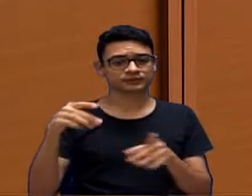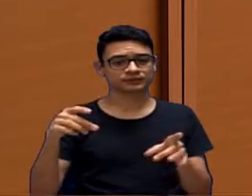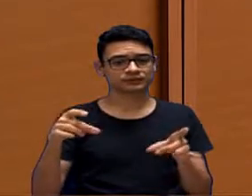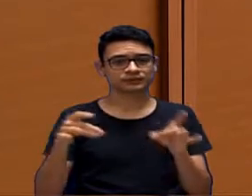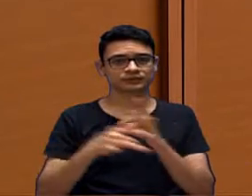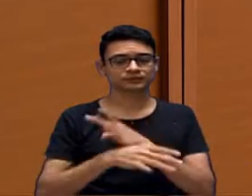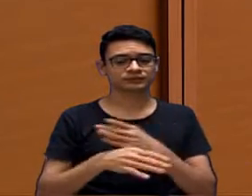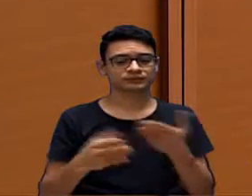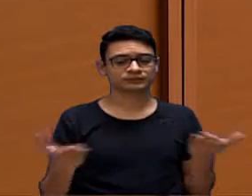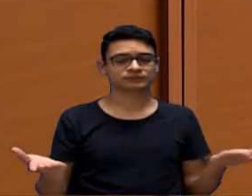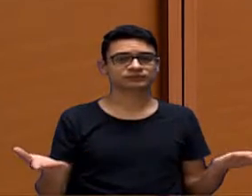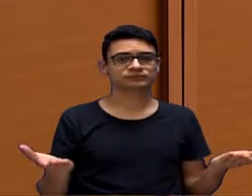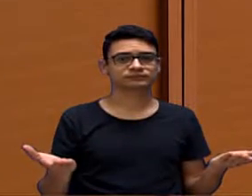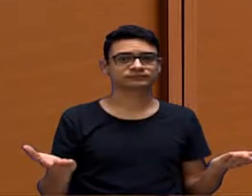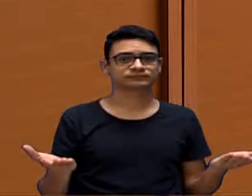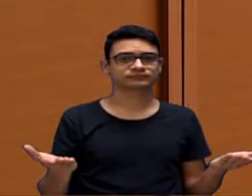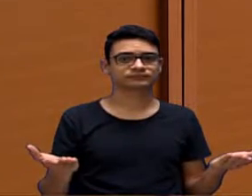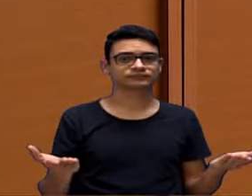Então...